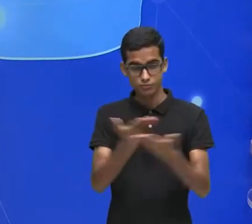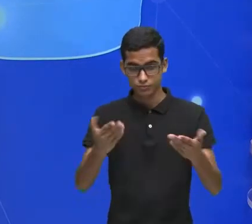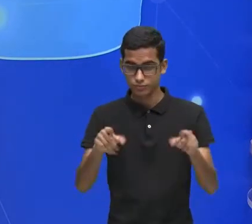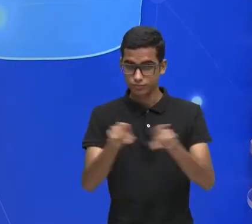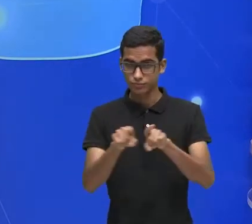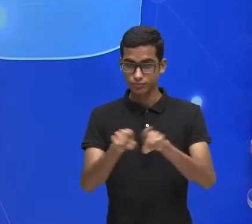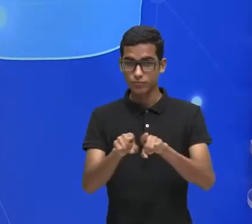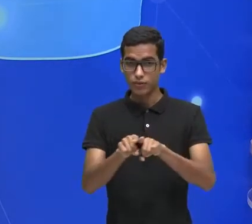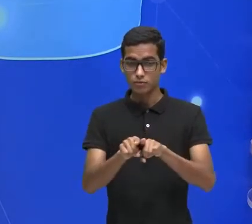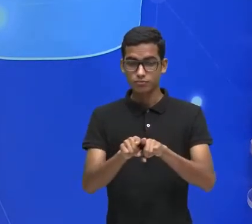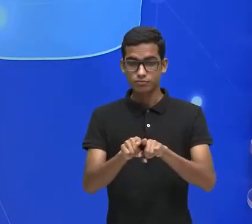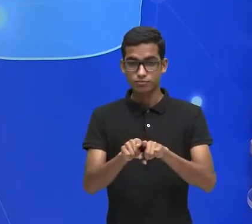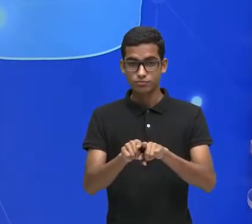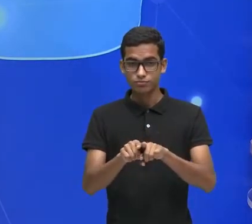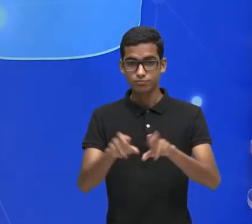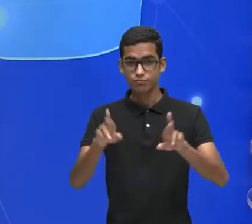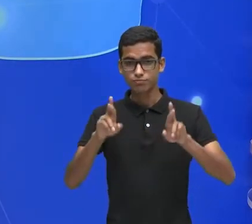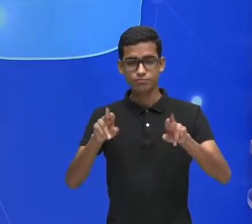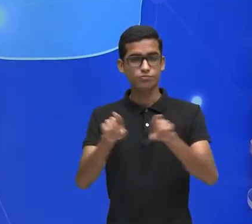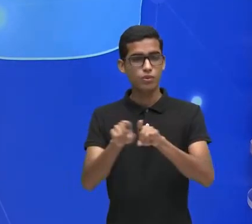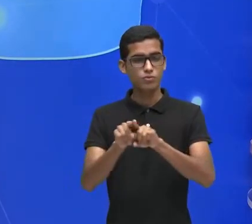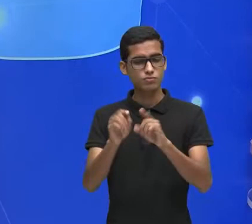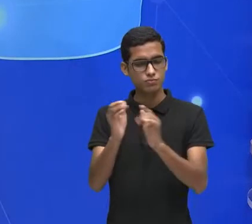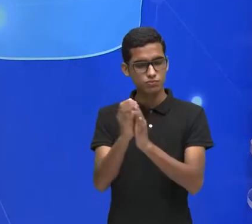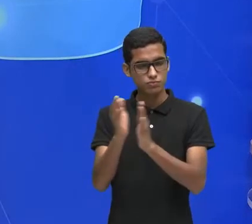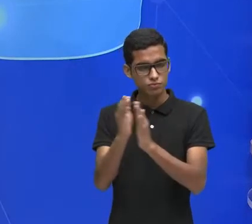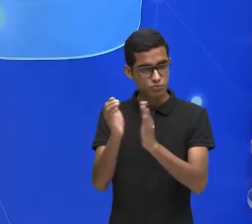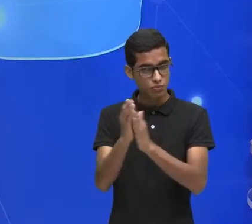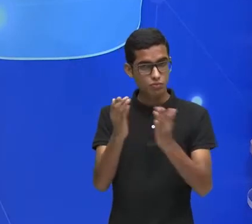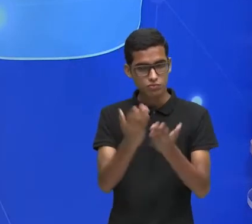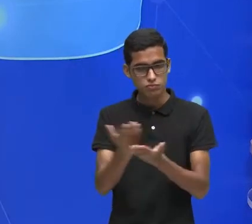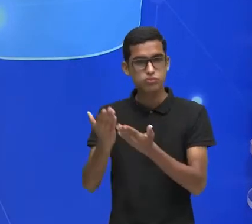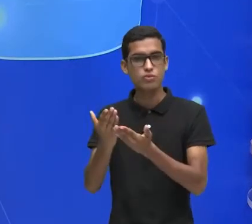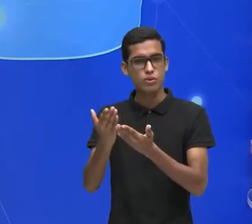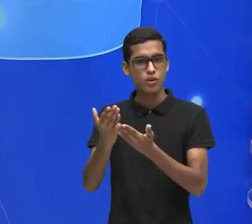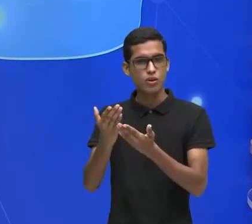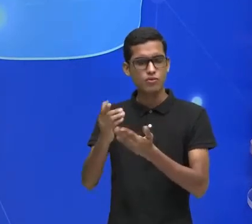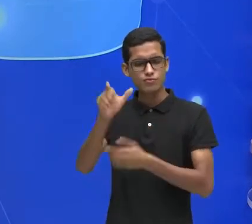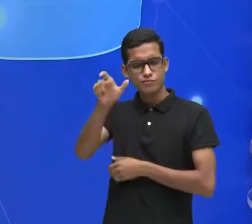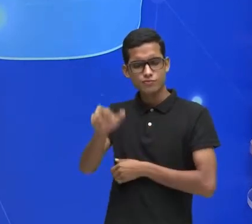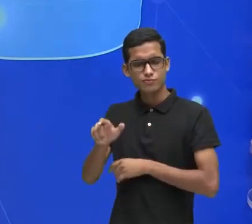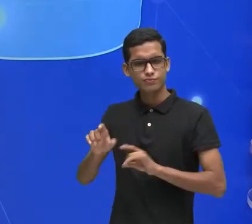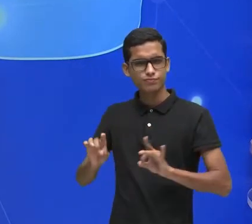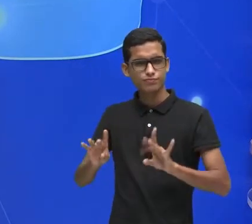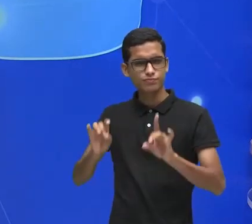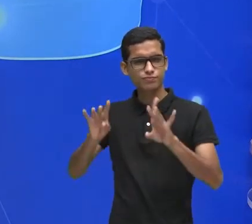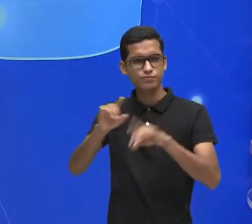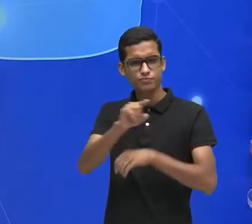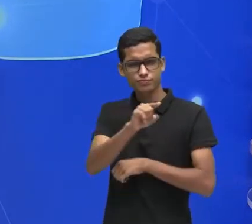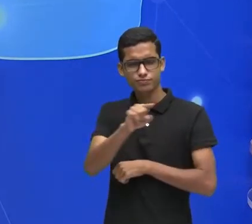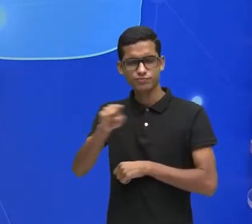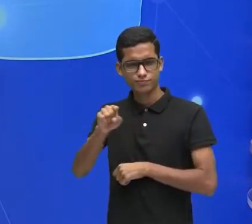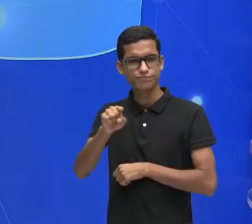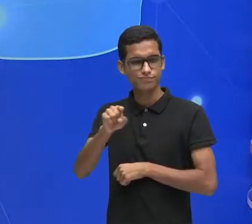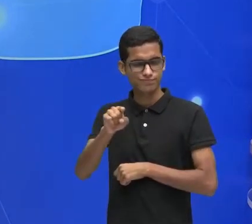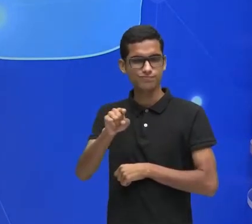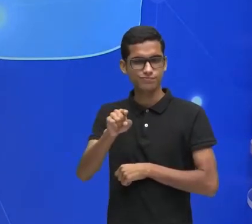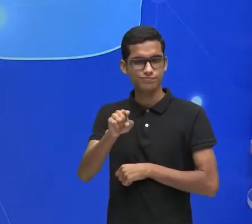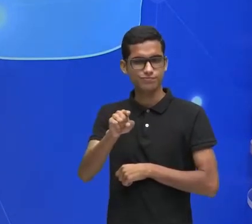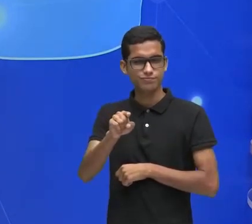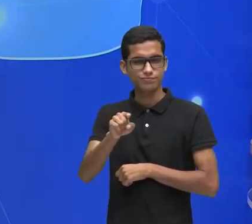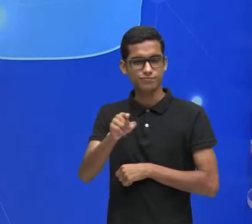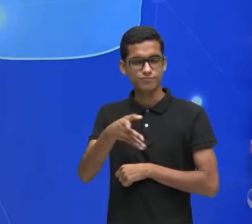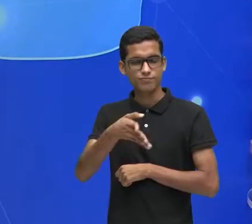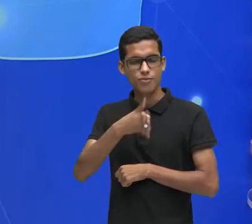com as homenagens que vamos fazer para uma pessoa muito especial que você certamente